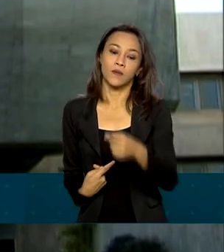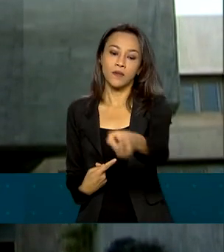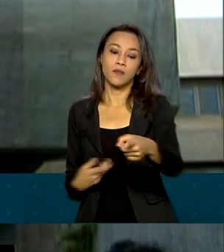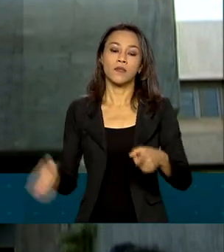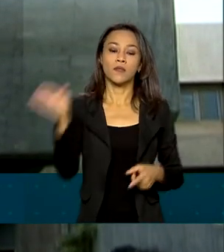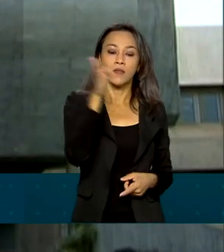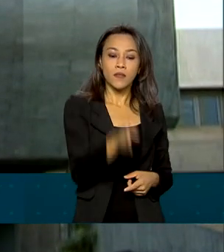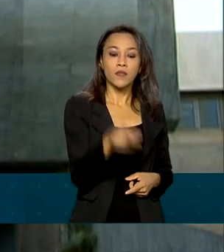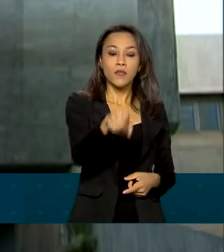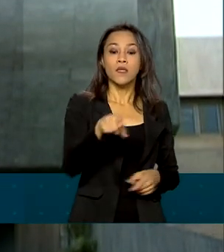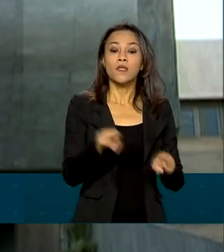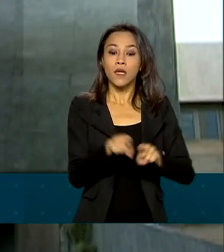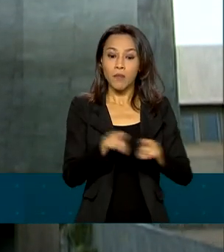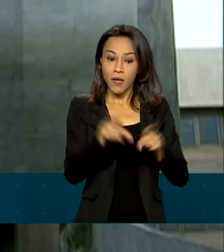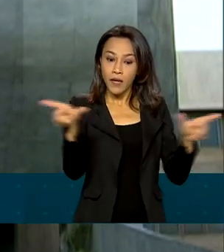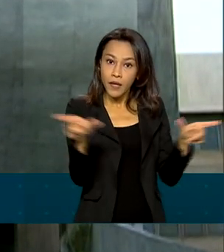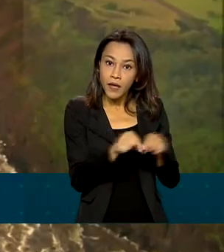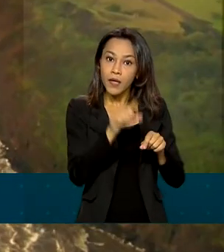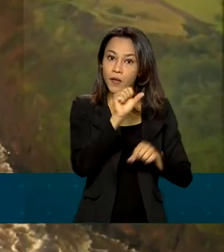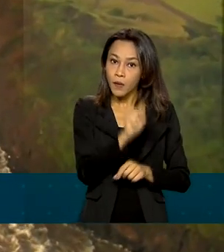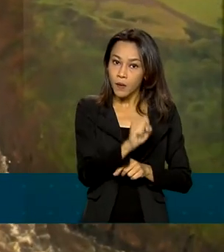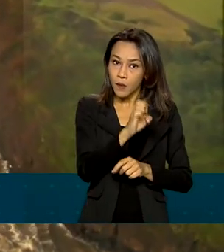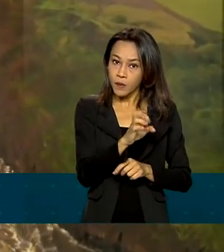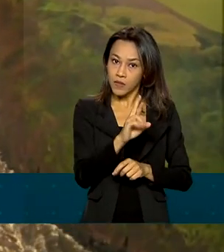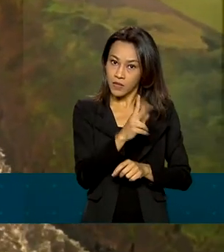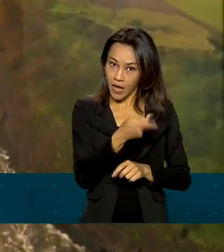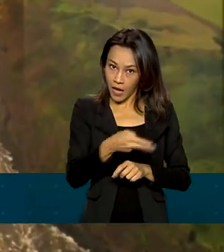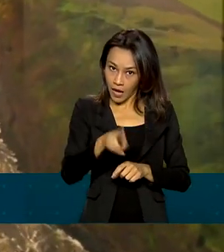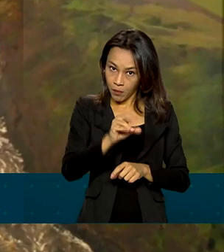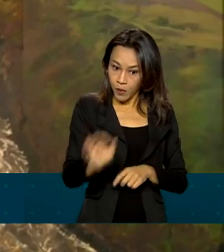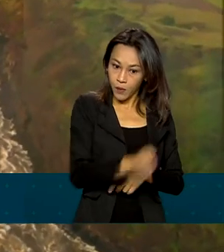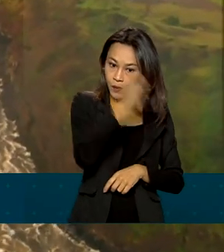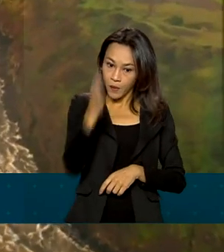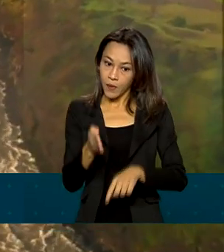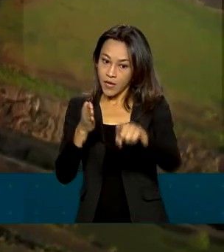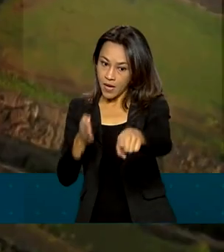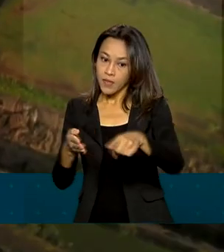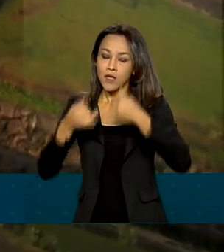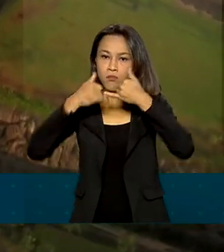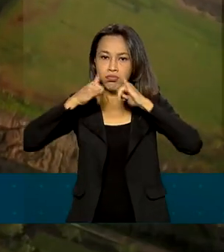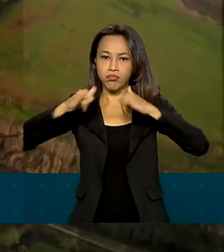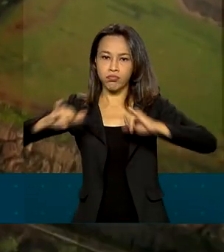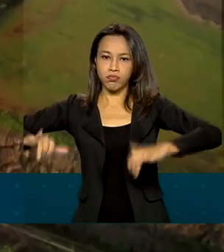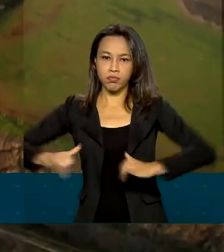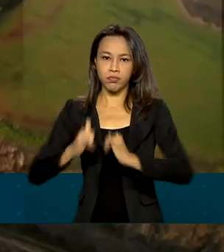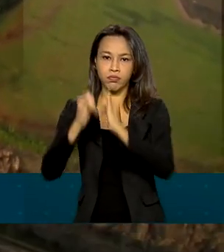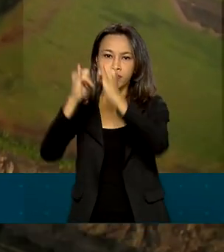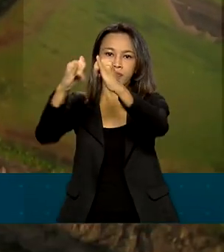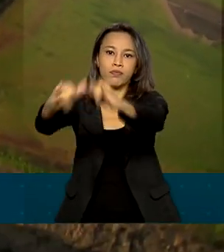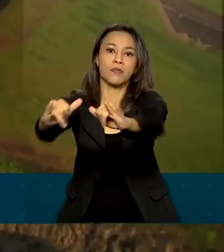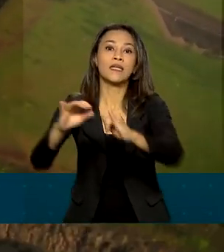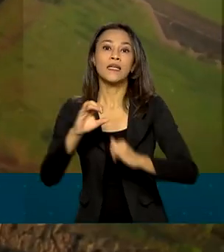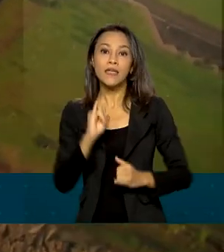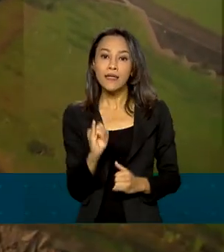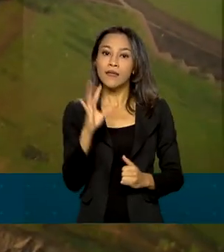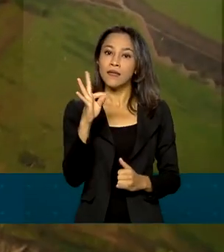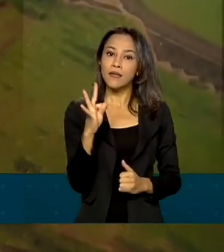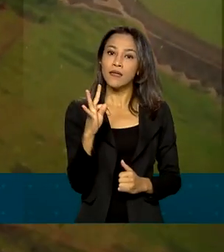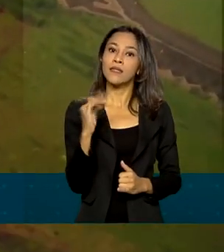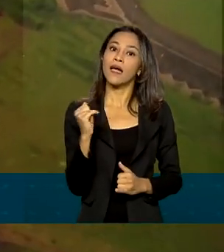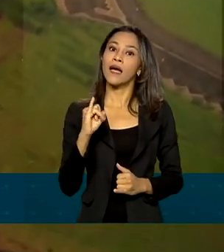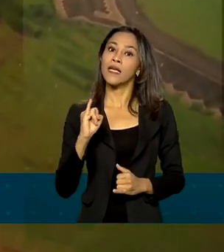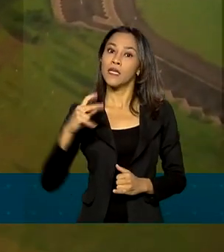Federal de Processamento de Dados, o SERPRO, e a Itaipu Binacional também foram reconhecidas pelas